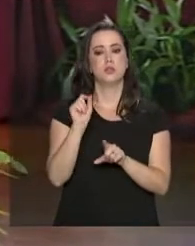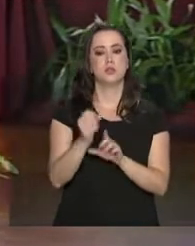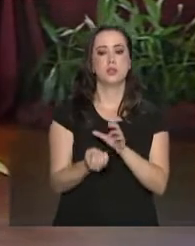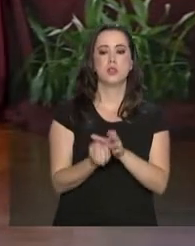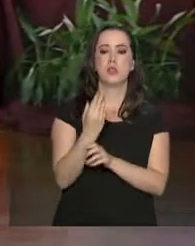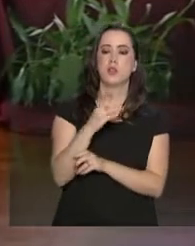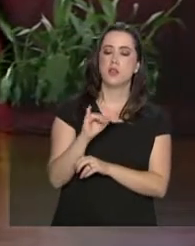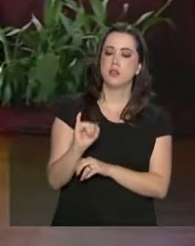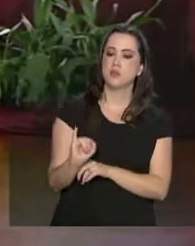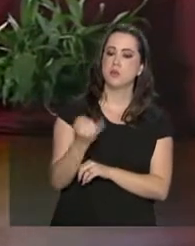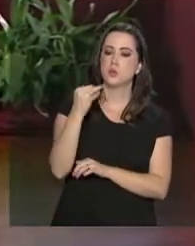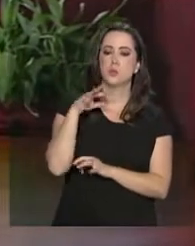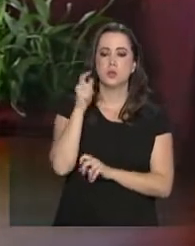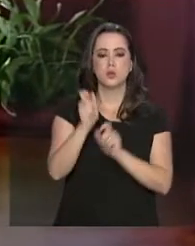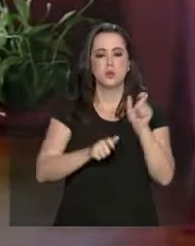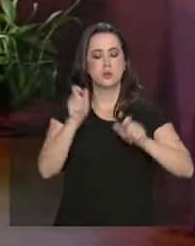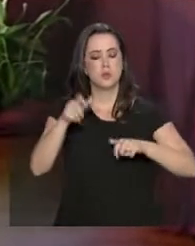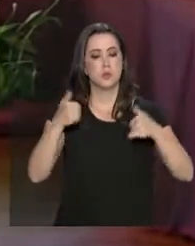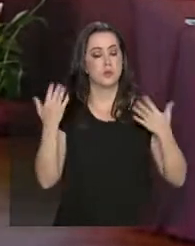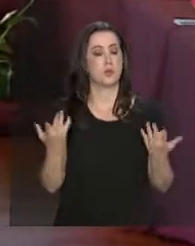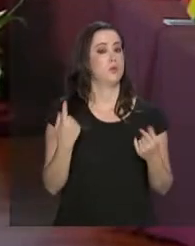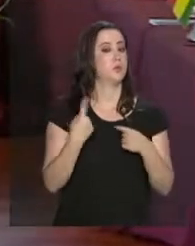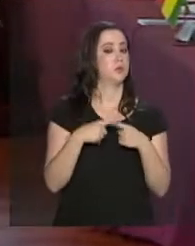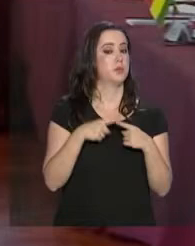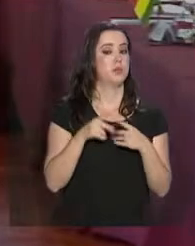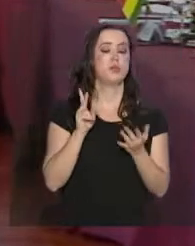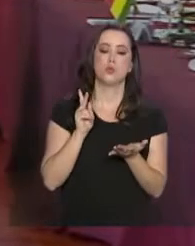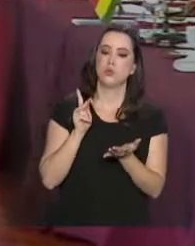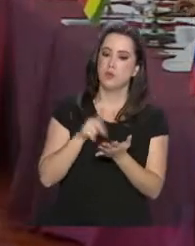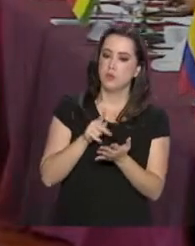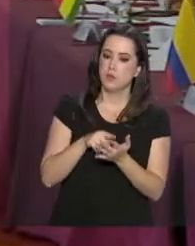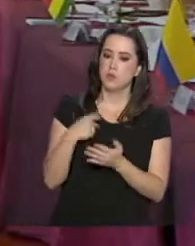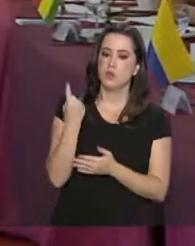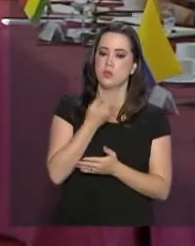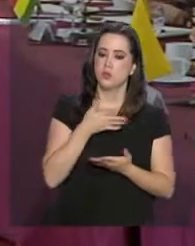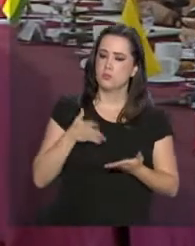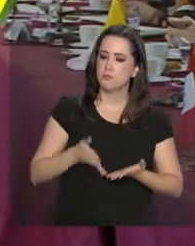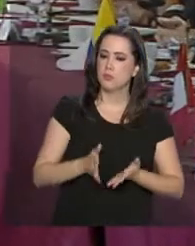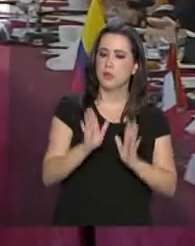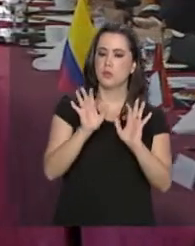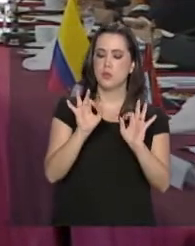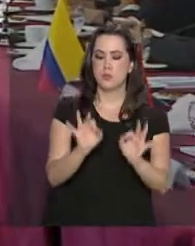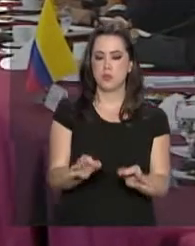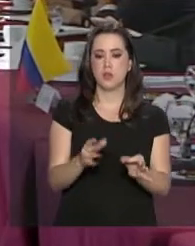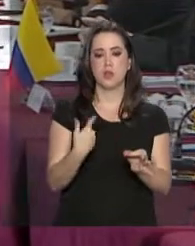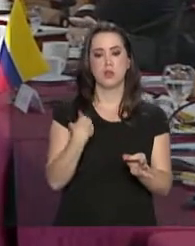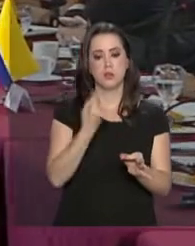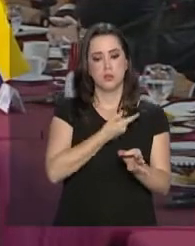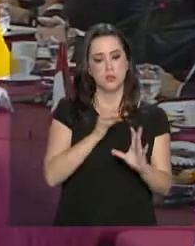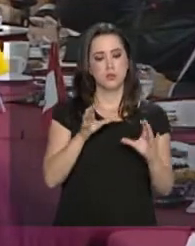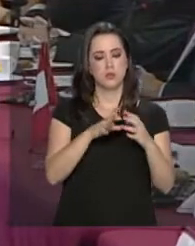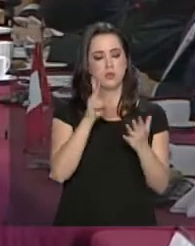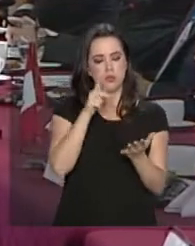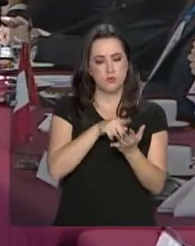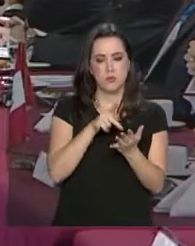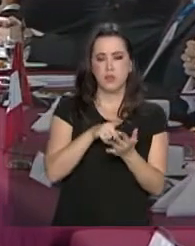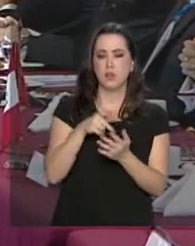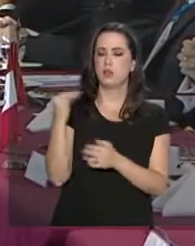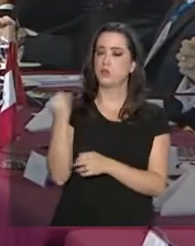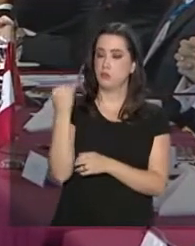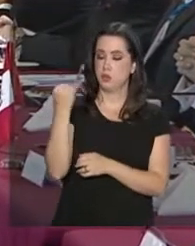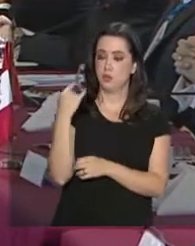oportunidades para todos. Afinal, recolocamos o bloco a serviço de nossos reais valores.